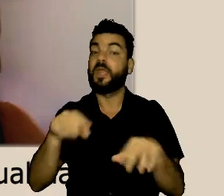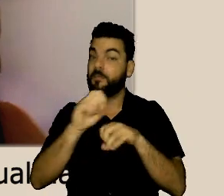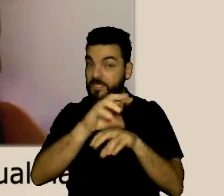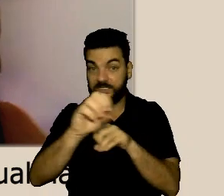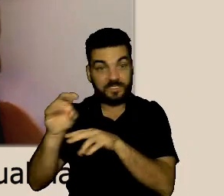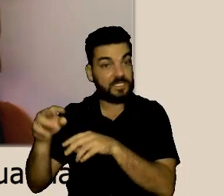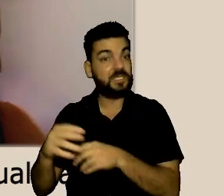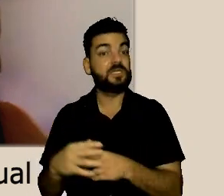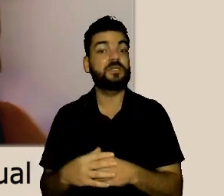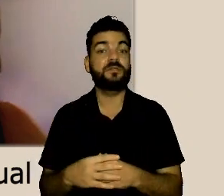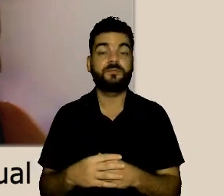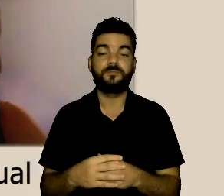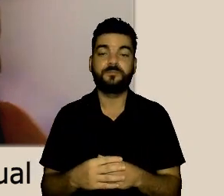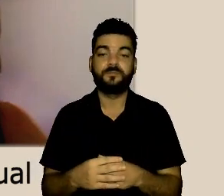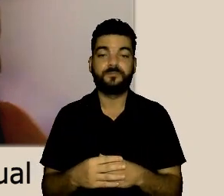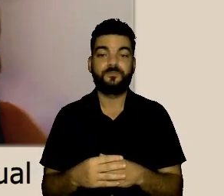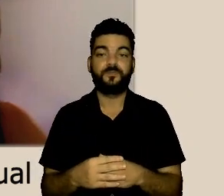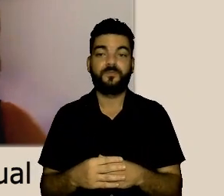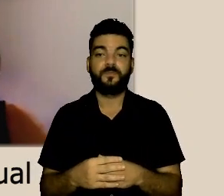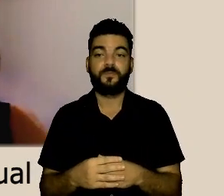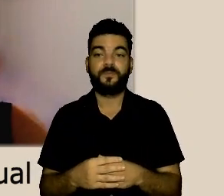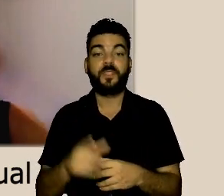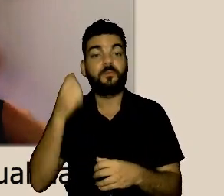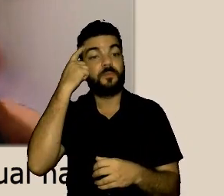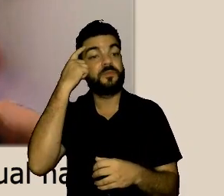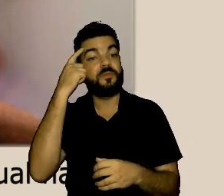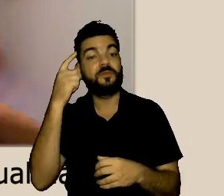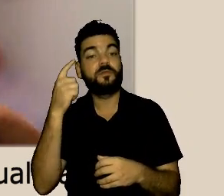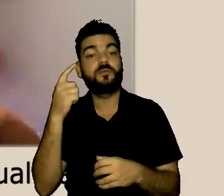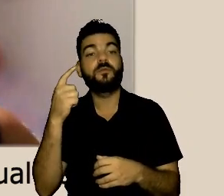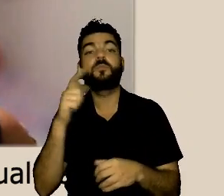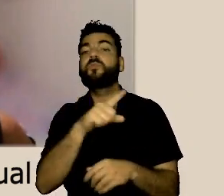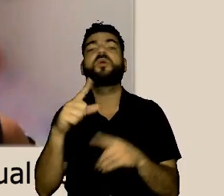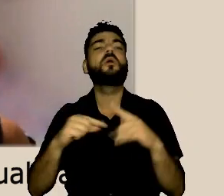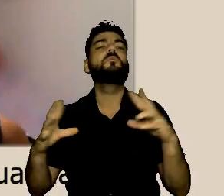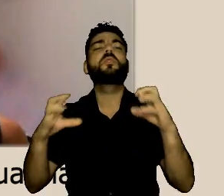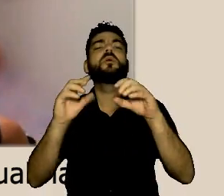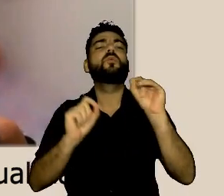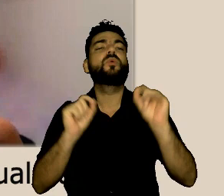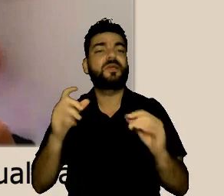de conversa não violenta como uma forma realmente de